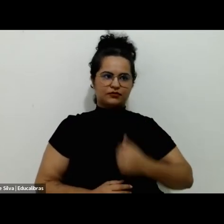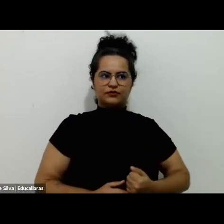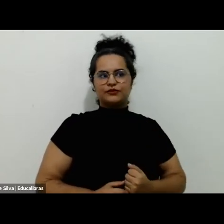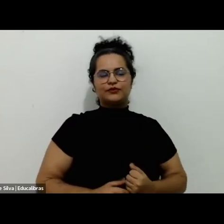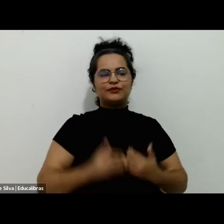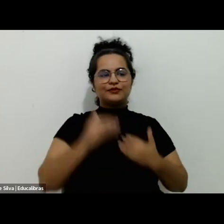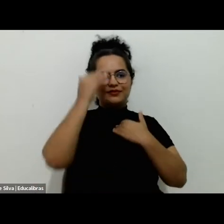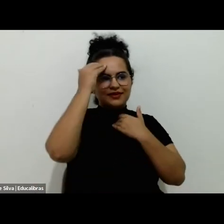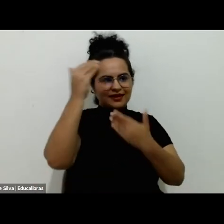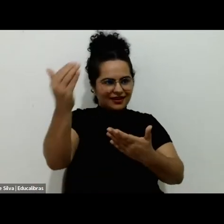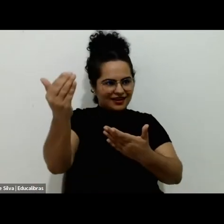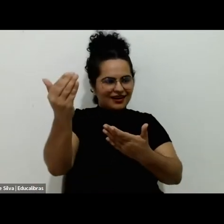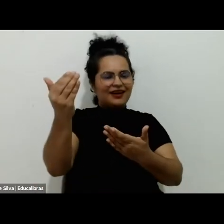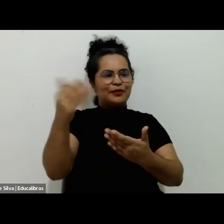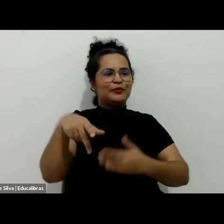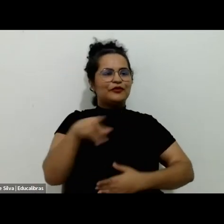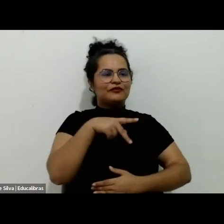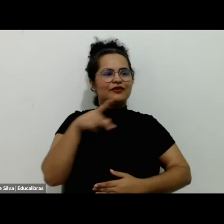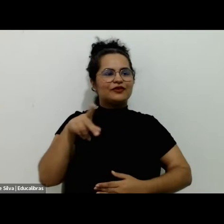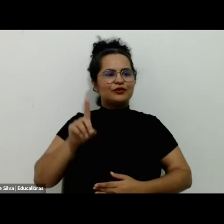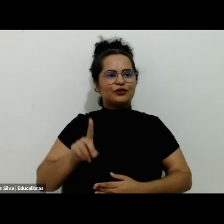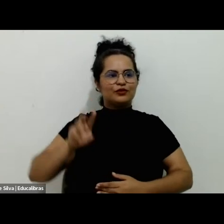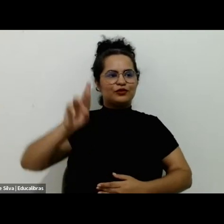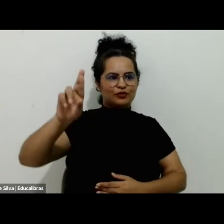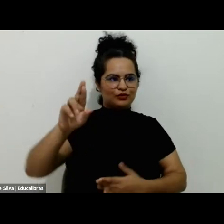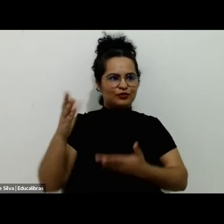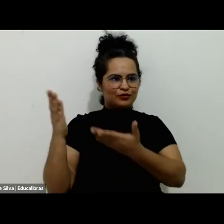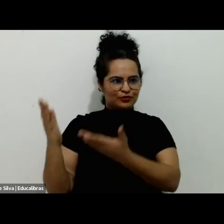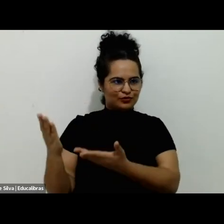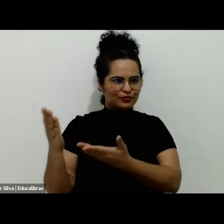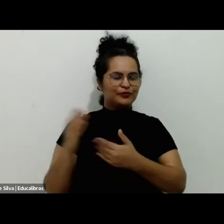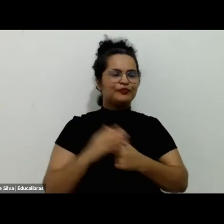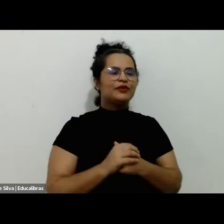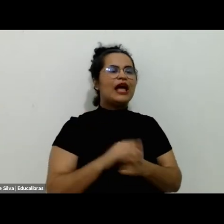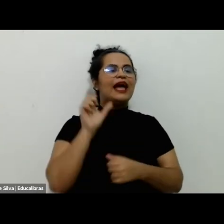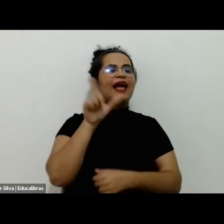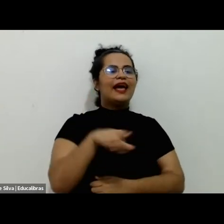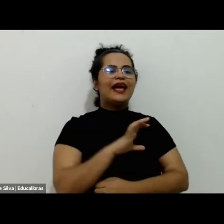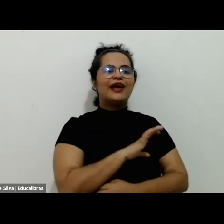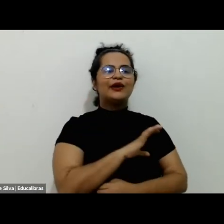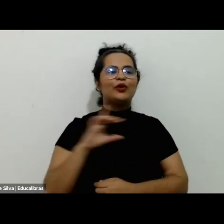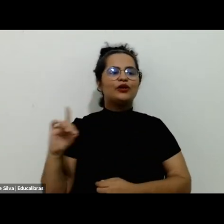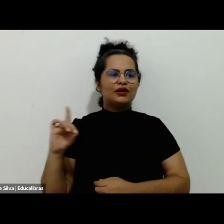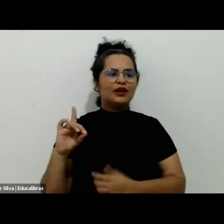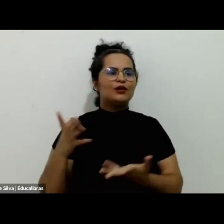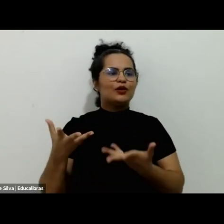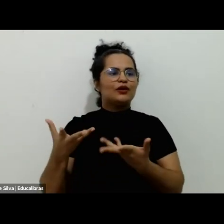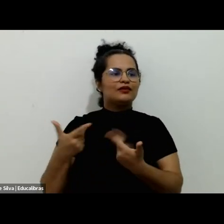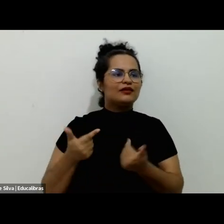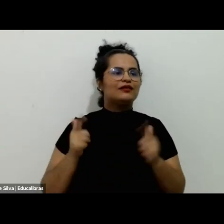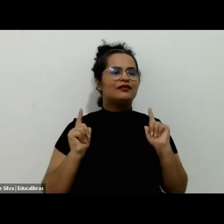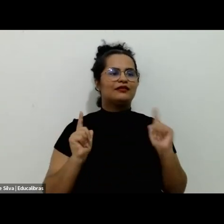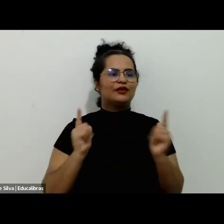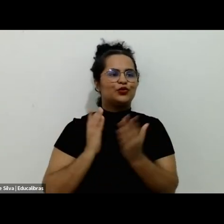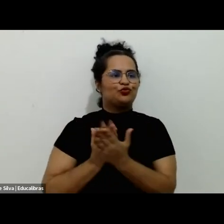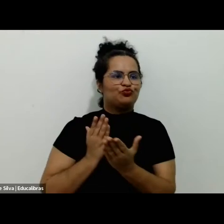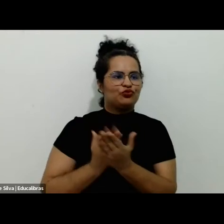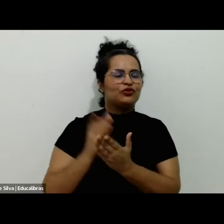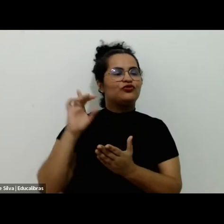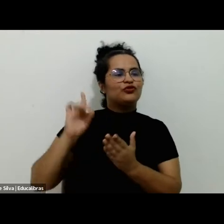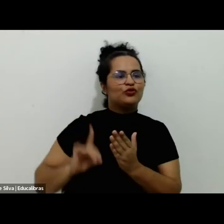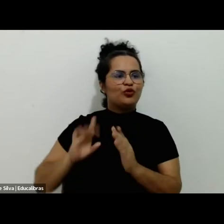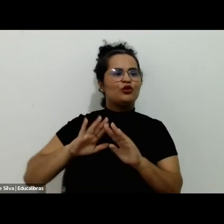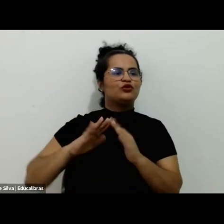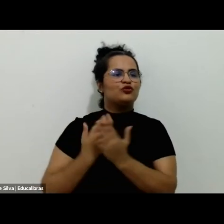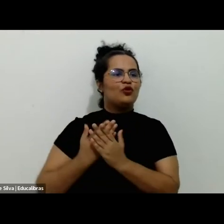Agradecemos as palavras do professor doutor Ricardo Riz Silvinha, coordenador do Centro de Excelência em Estudos do Lazer e diretor da Escola de Arte,